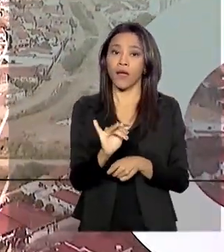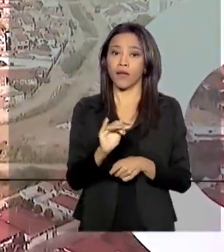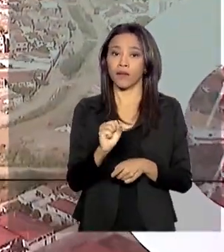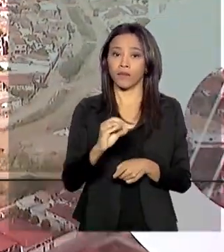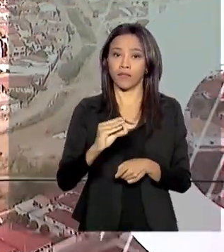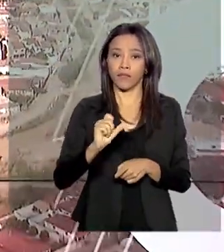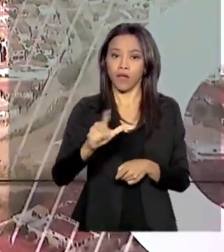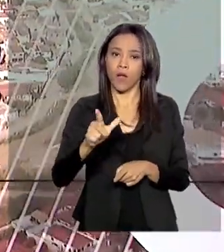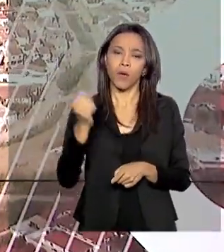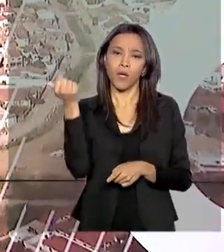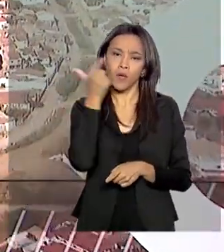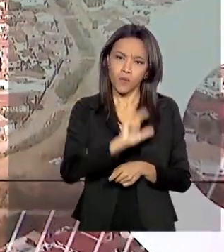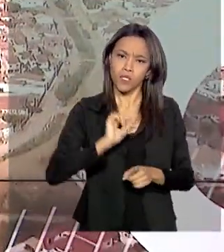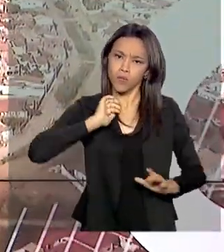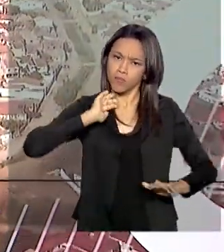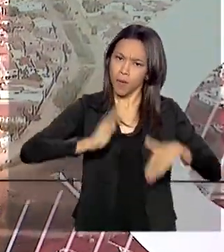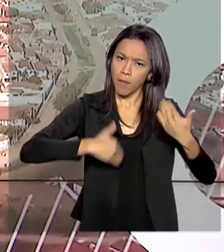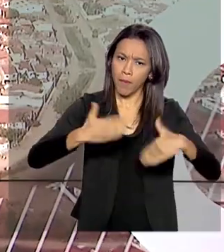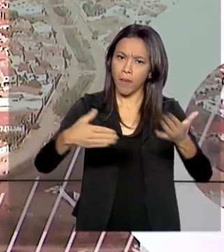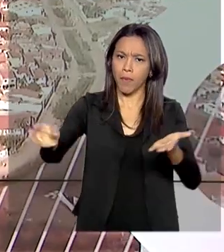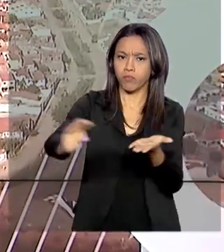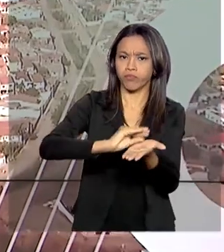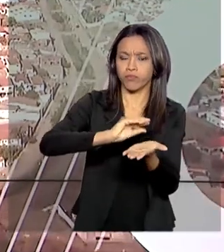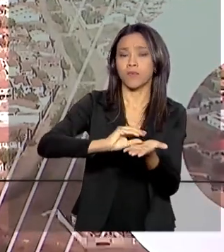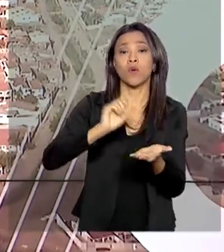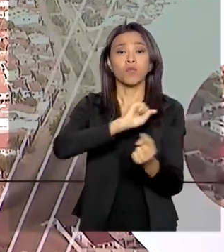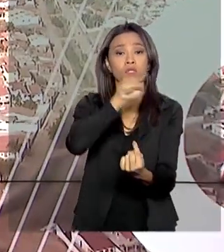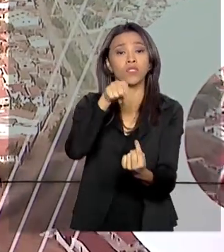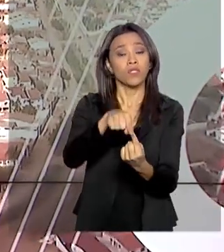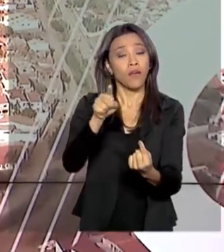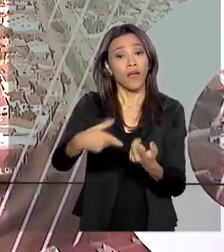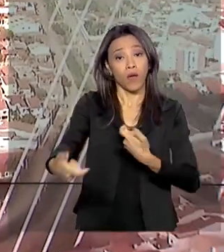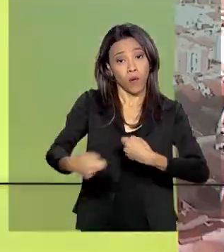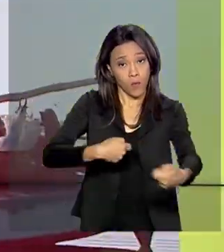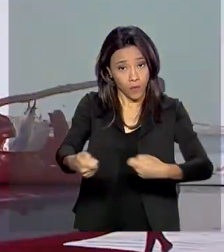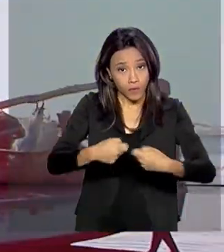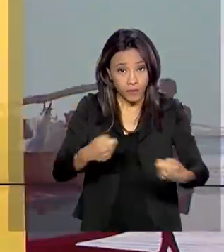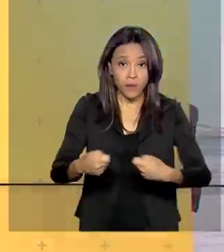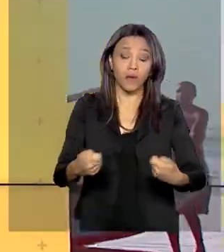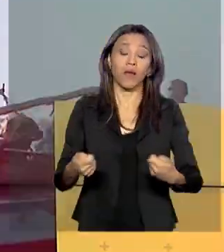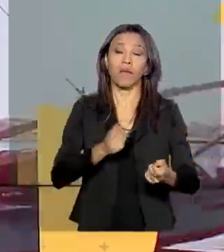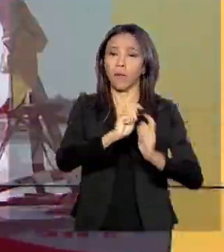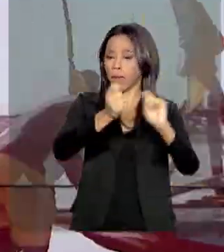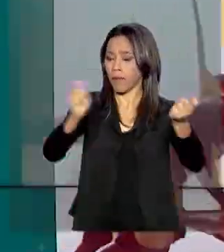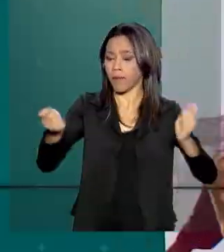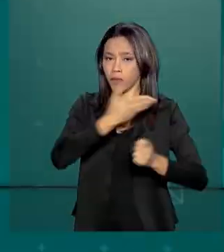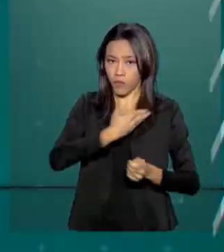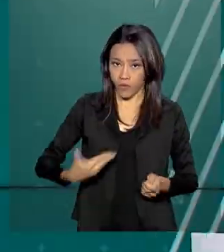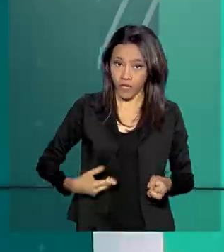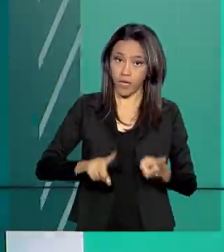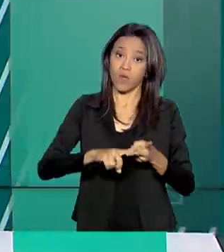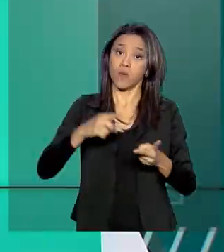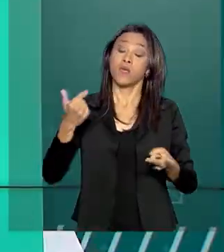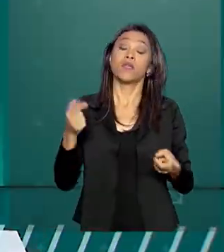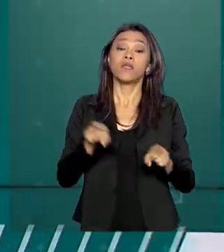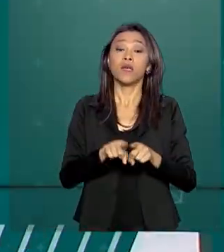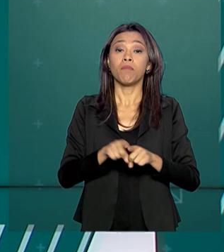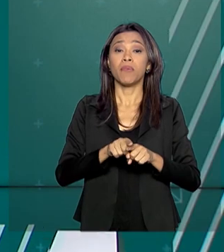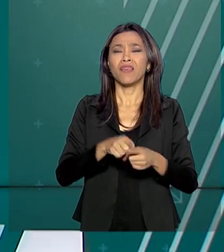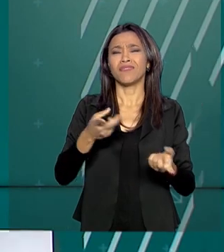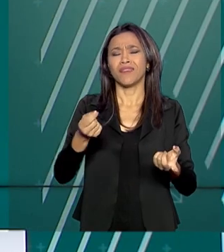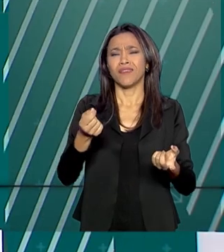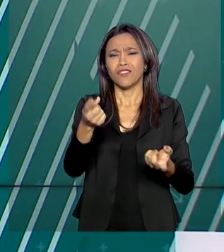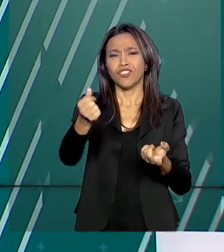sustentável. A ideia é controlar as contas públicas, aumentar a capacidade de investimento da União e descentralizar